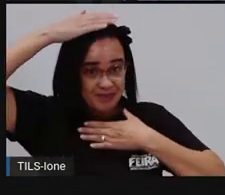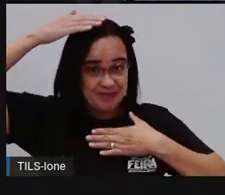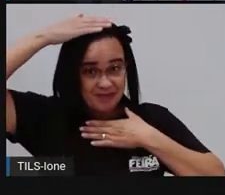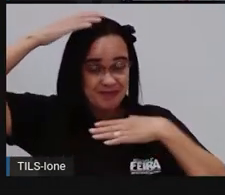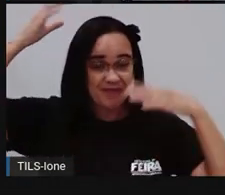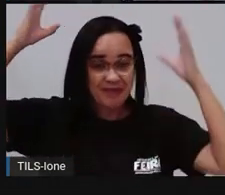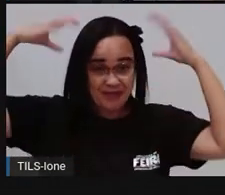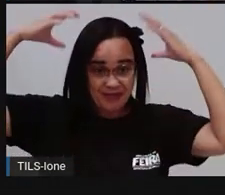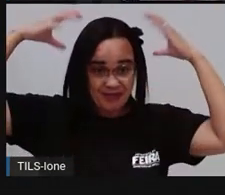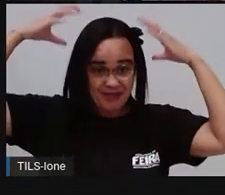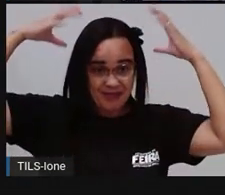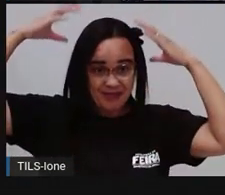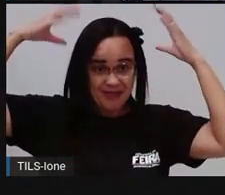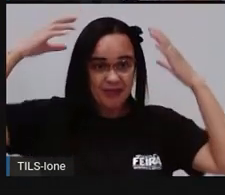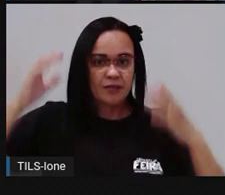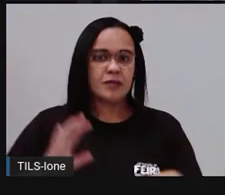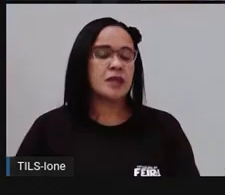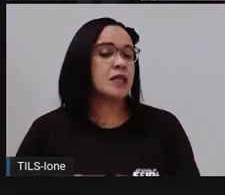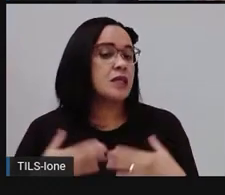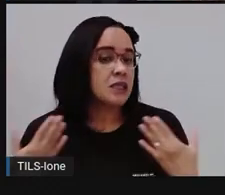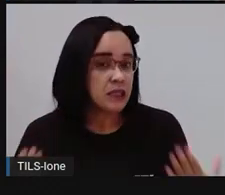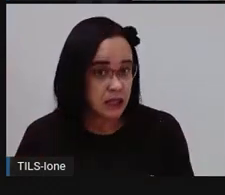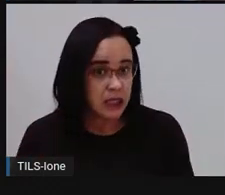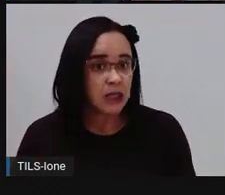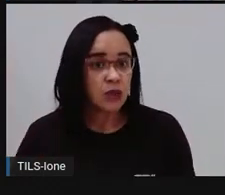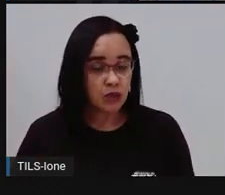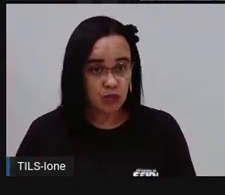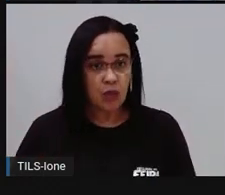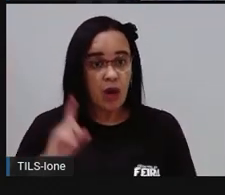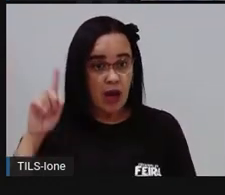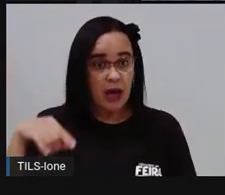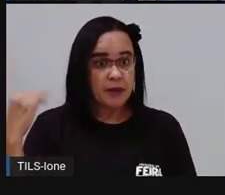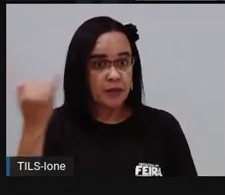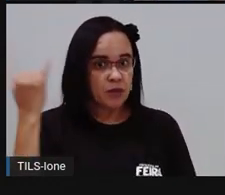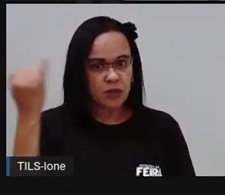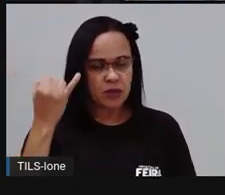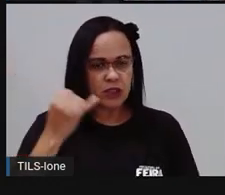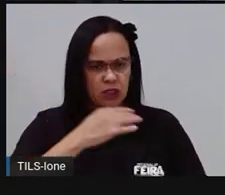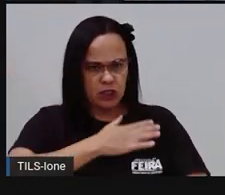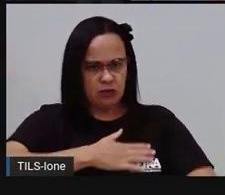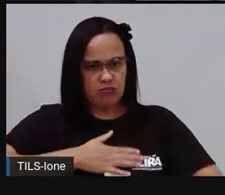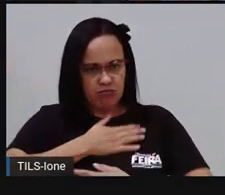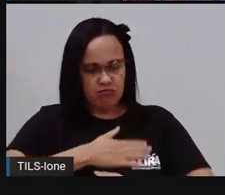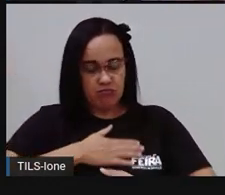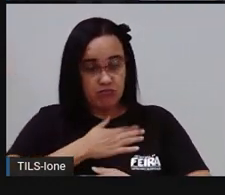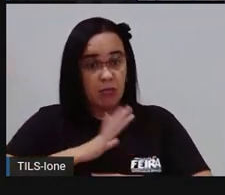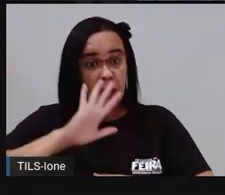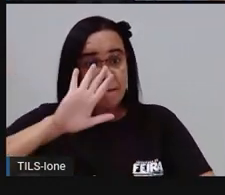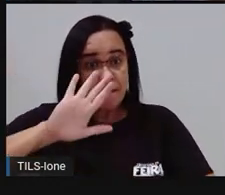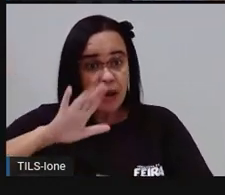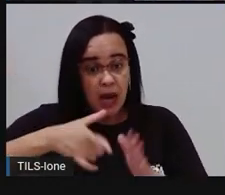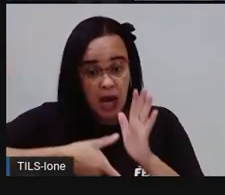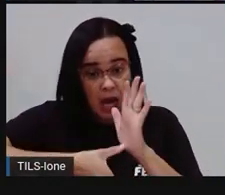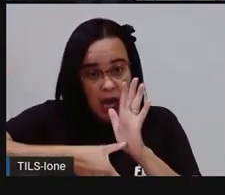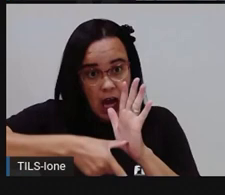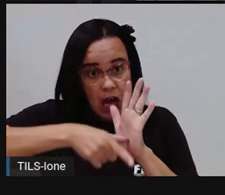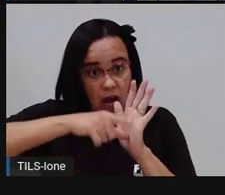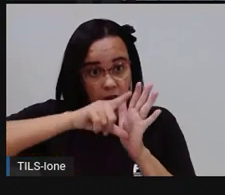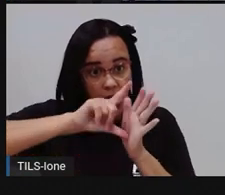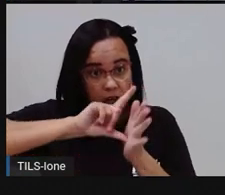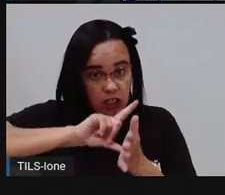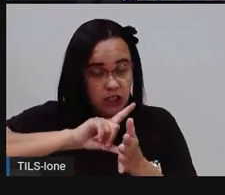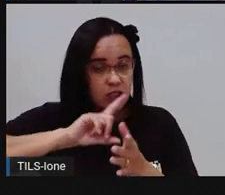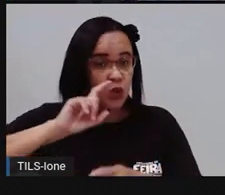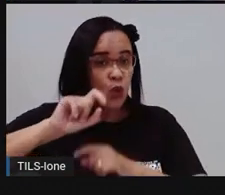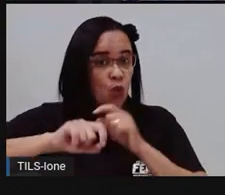né? Que a gente não pode se ensabuar com o chuveiro ligado, né? Enquanto a gente está lá passando o sabonete em nosso